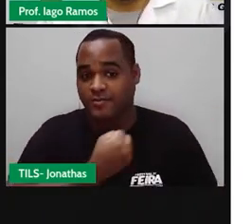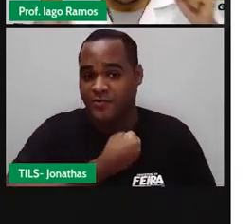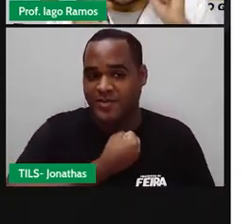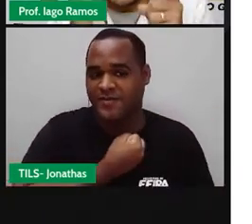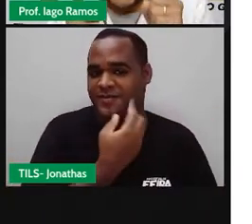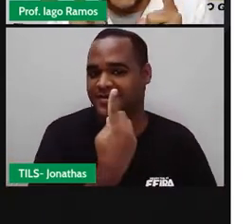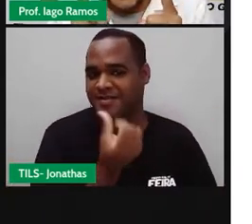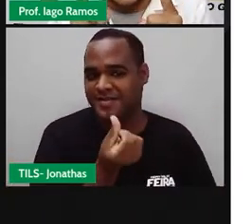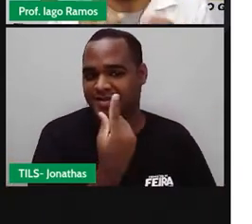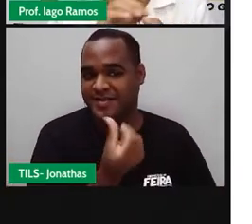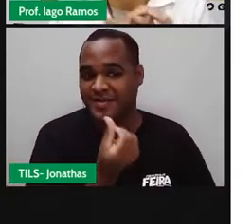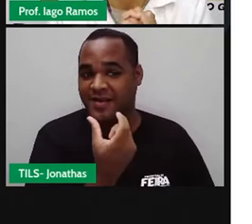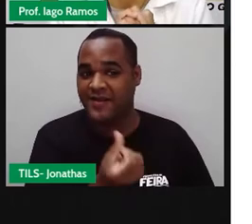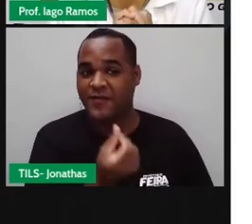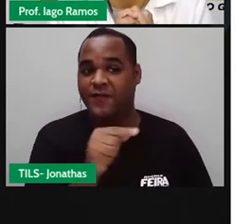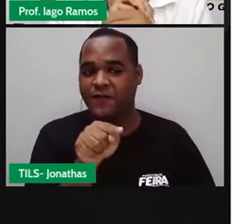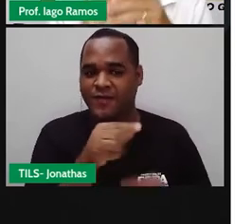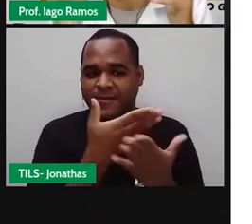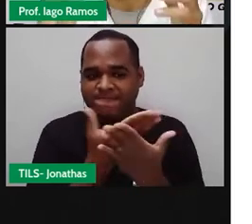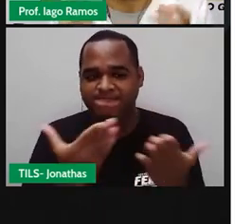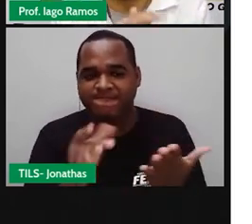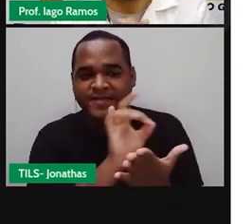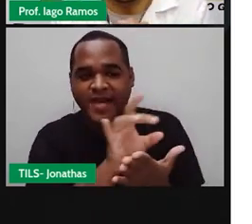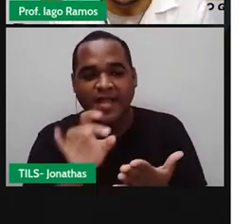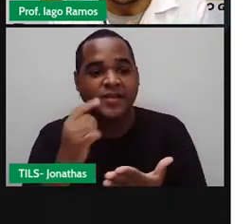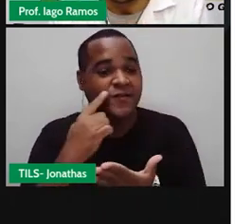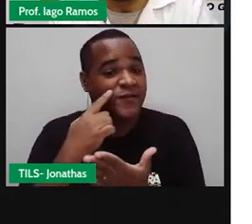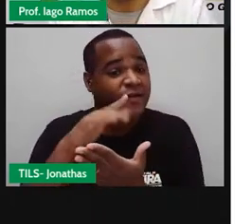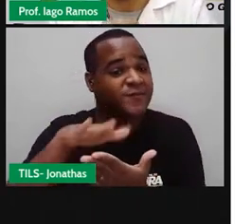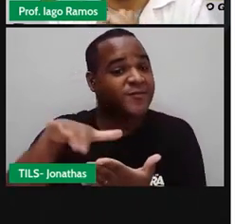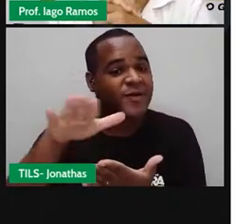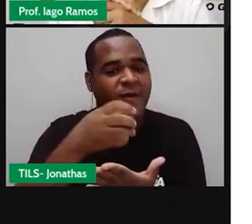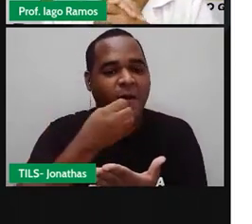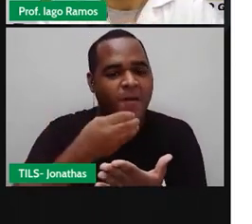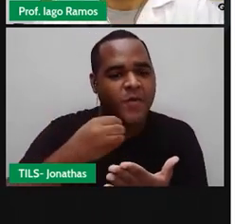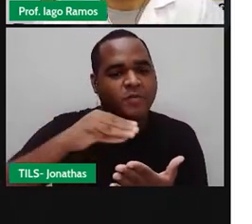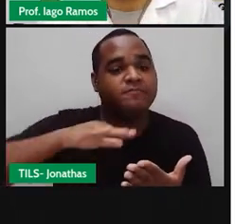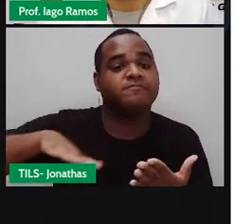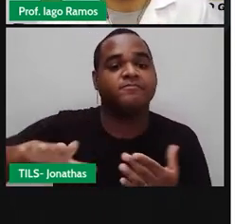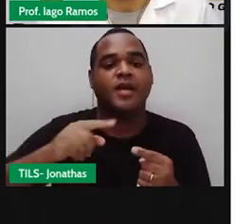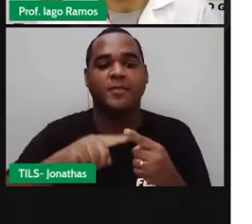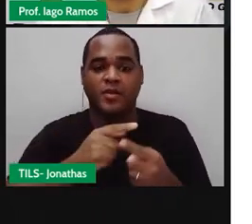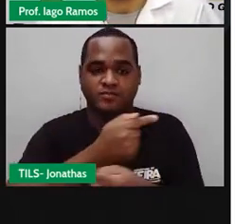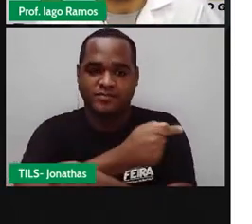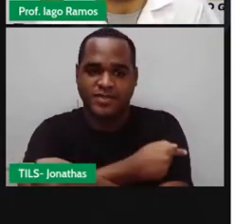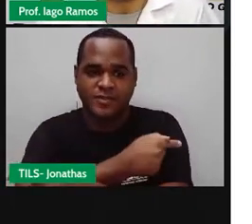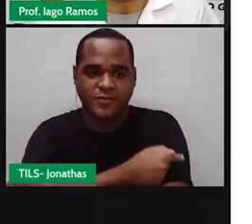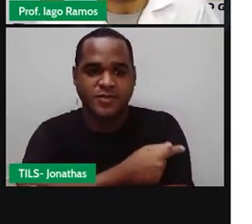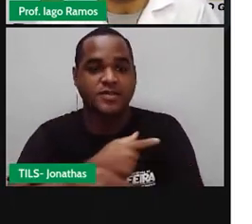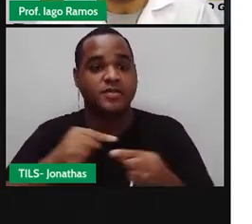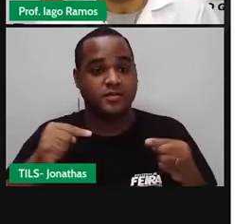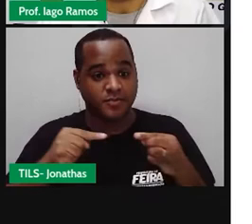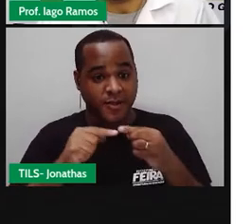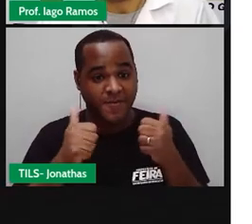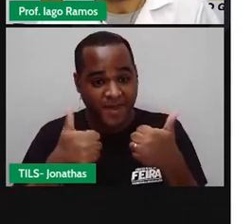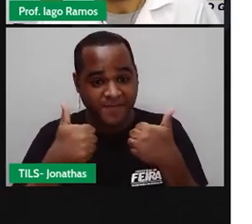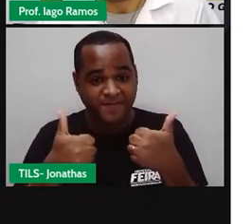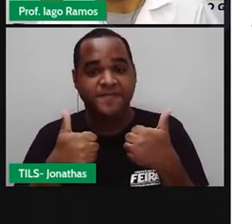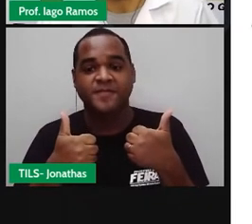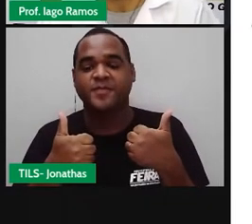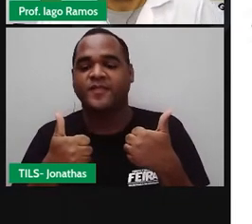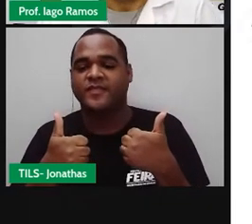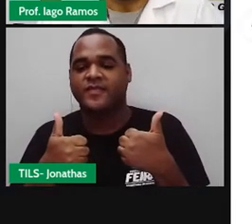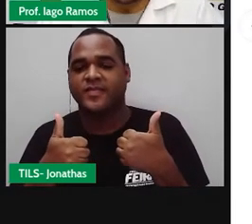16 para você, querido ou querida estudante do sétimo ano, tá bom? Bom,